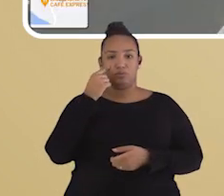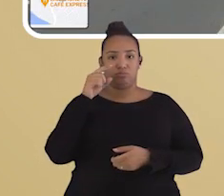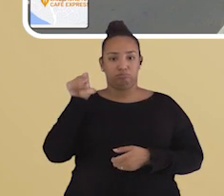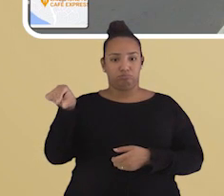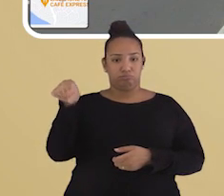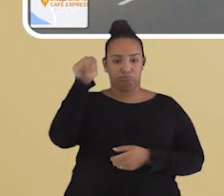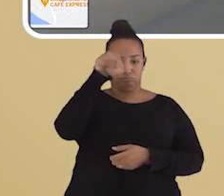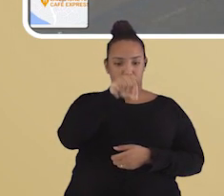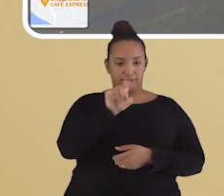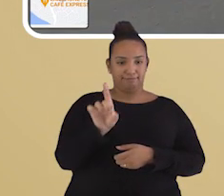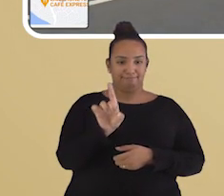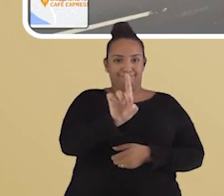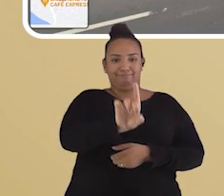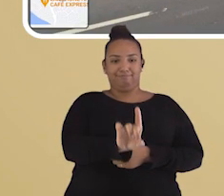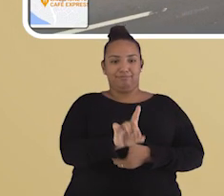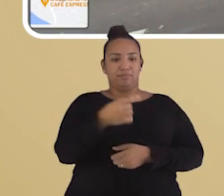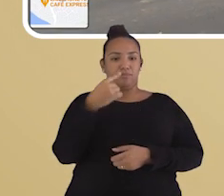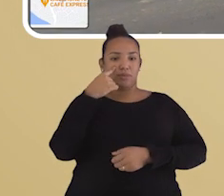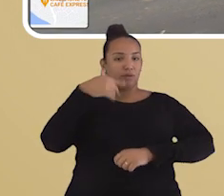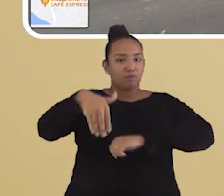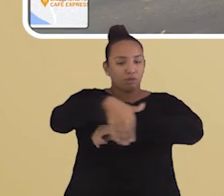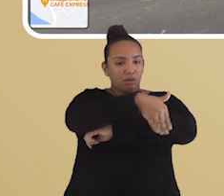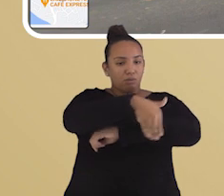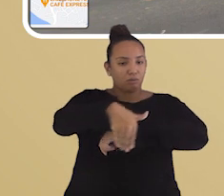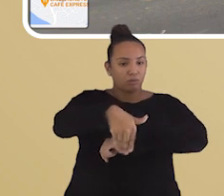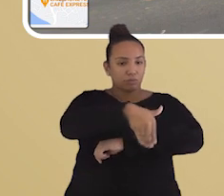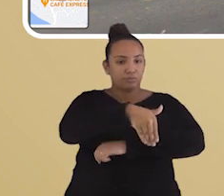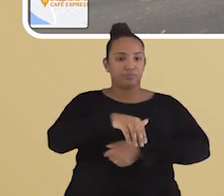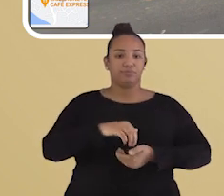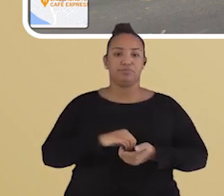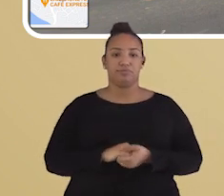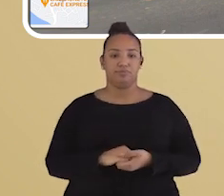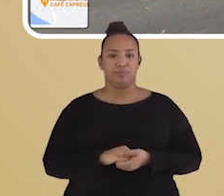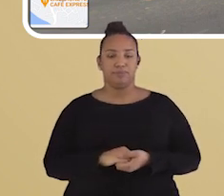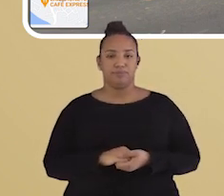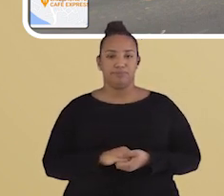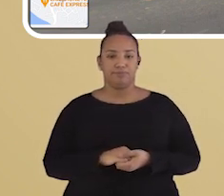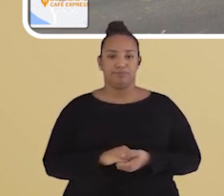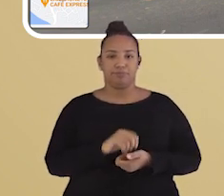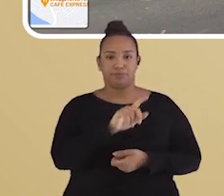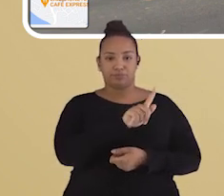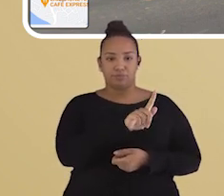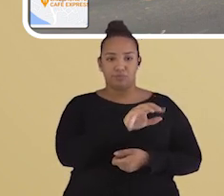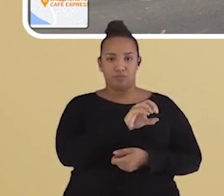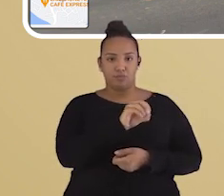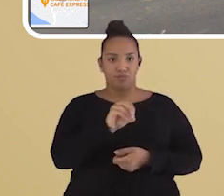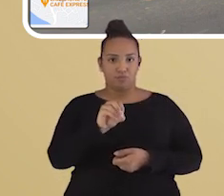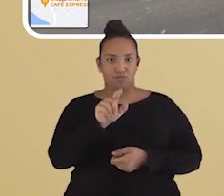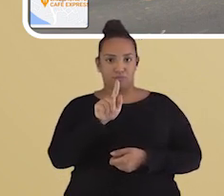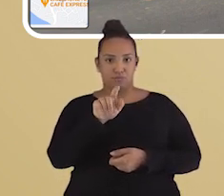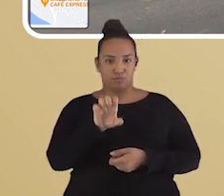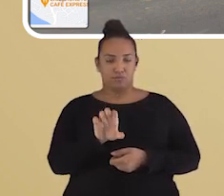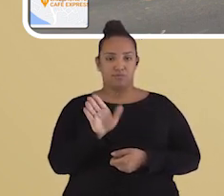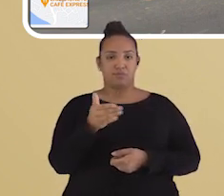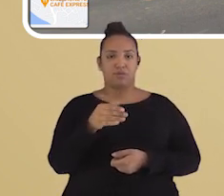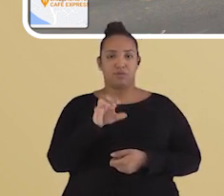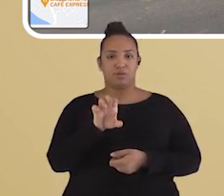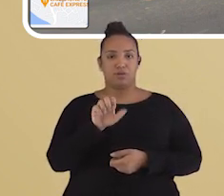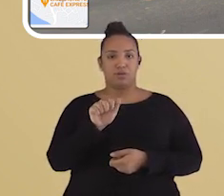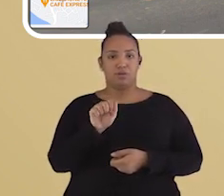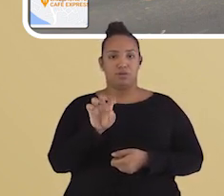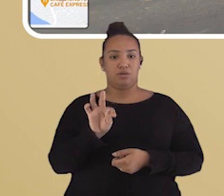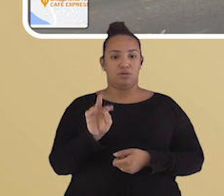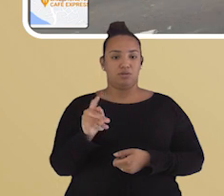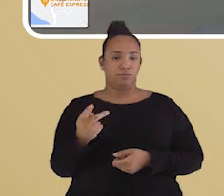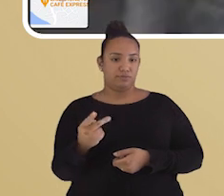peguei o bonequinho para ter essa visão aí da rua mesmo, que é o Google Earth. Então, ali no canto superior